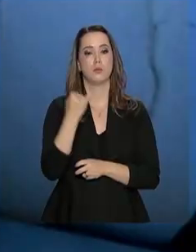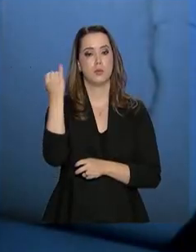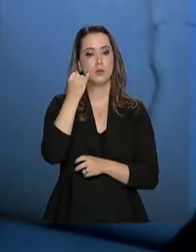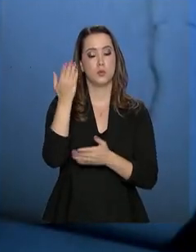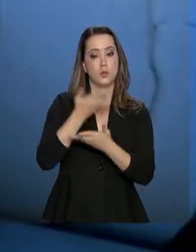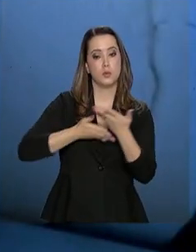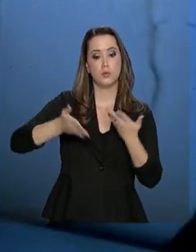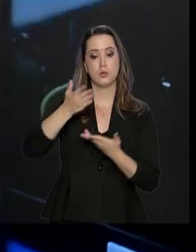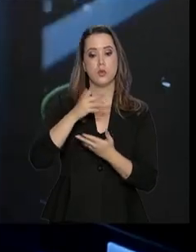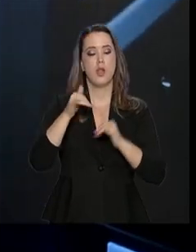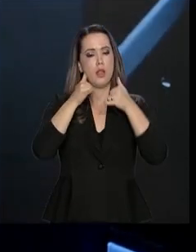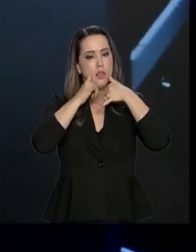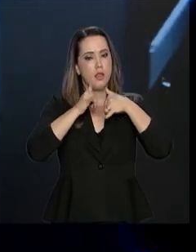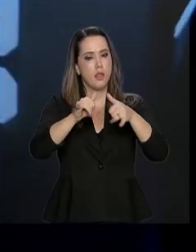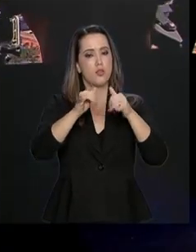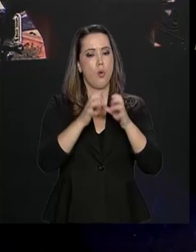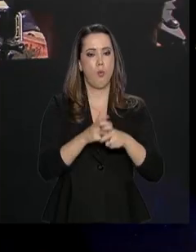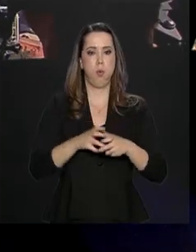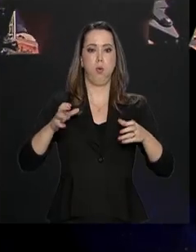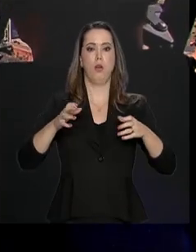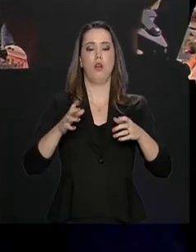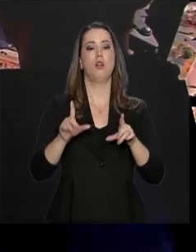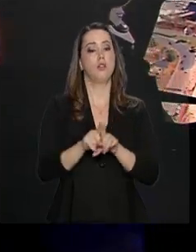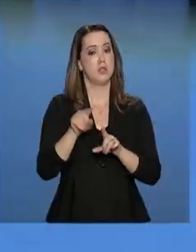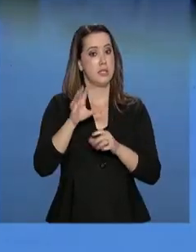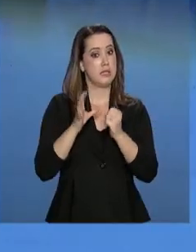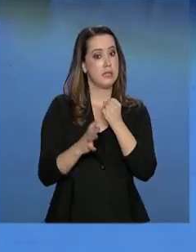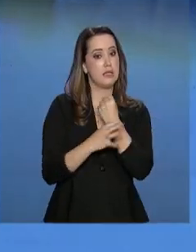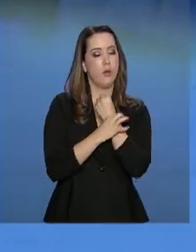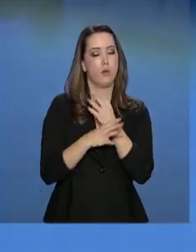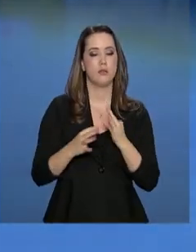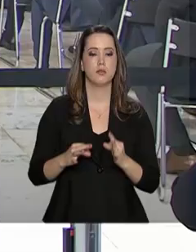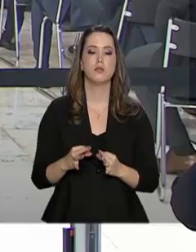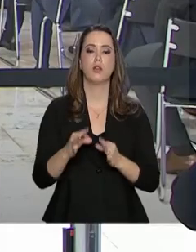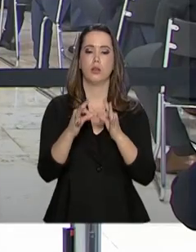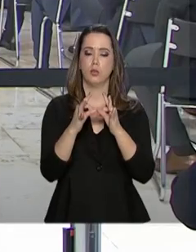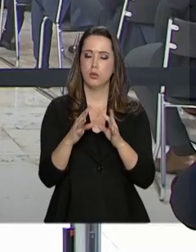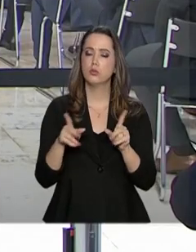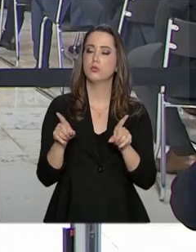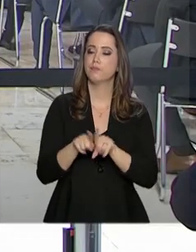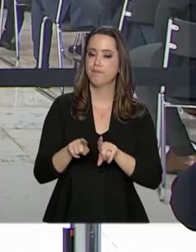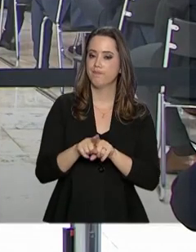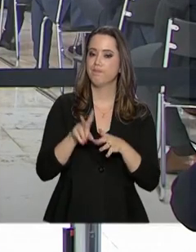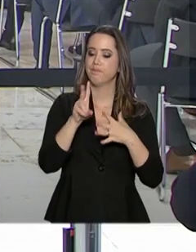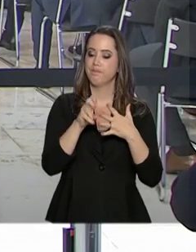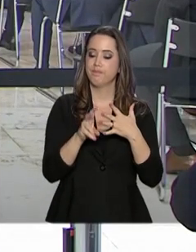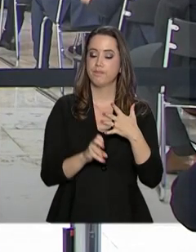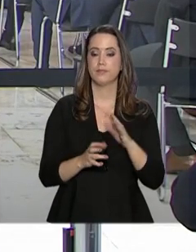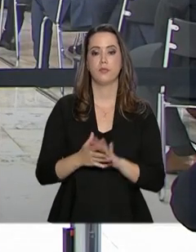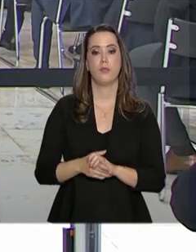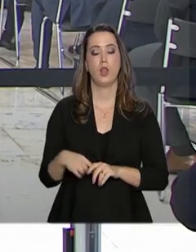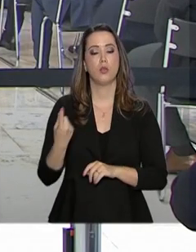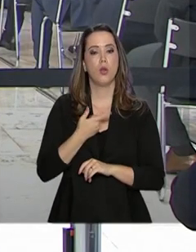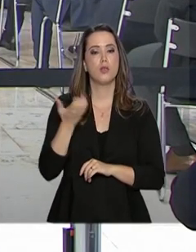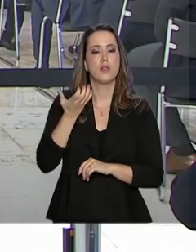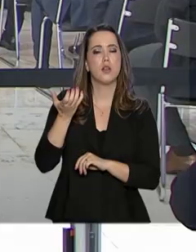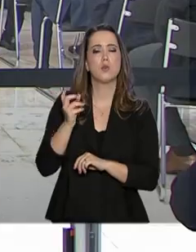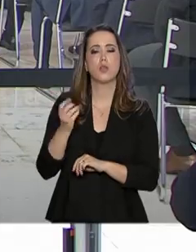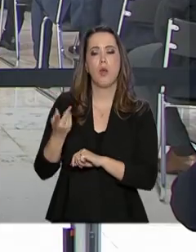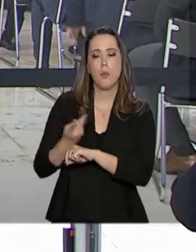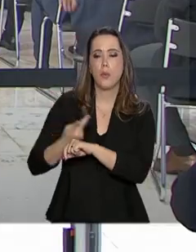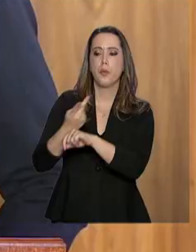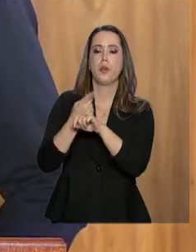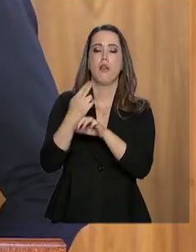comum, como energia nuclear, segurança e tecnologia. O que nos move é a busca de resultados